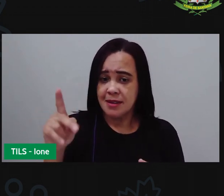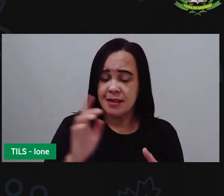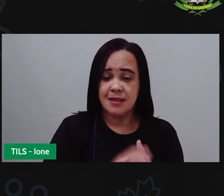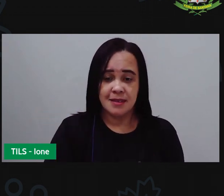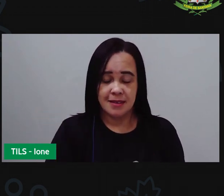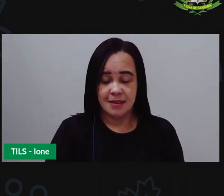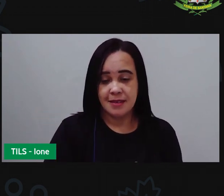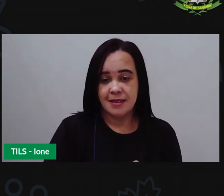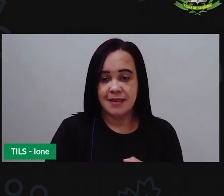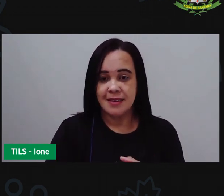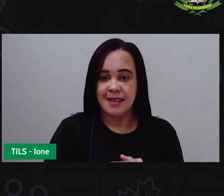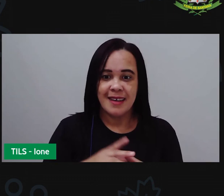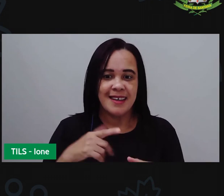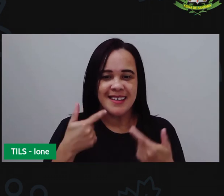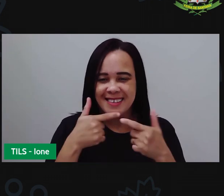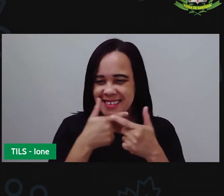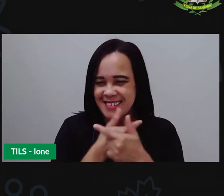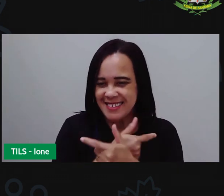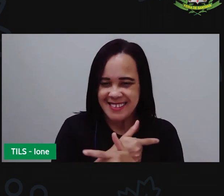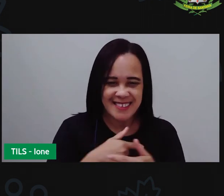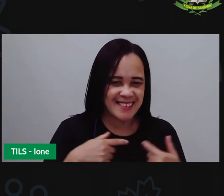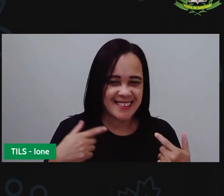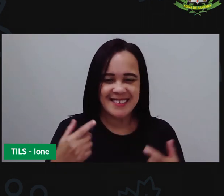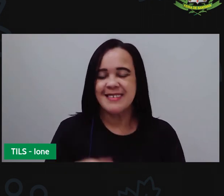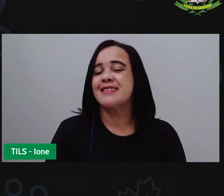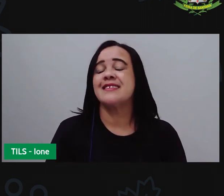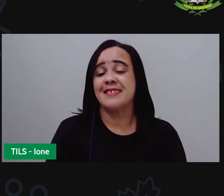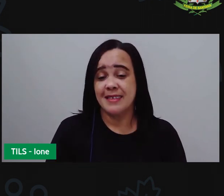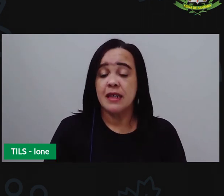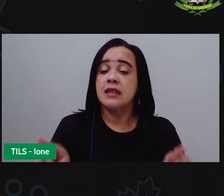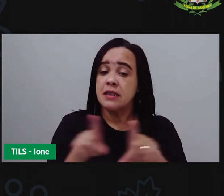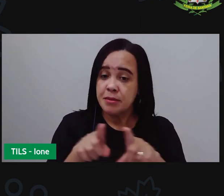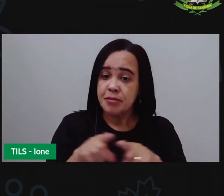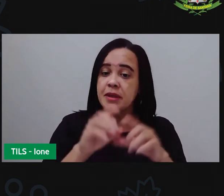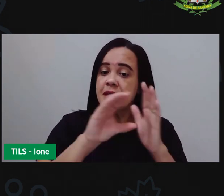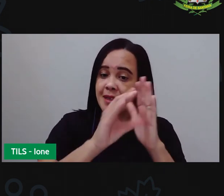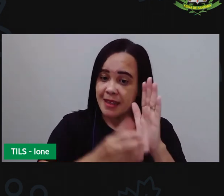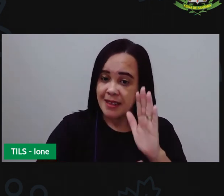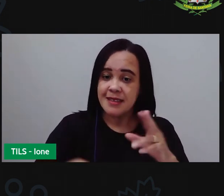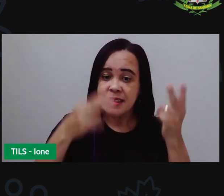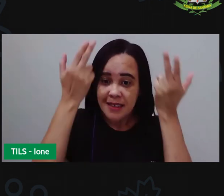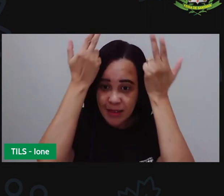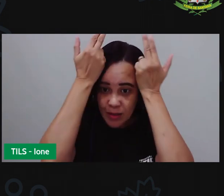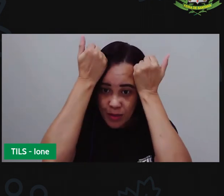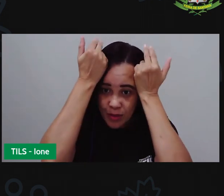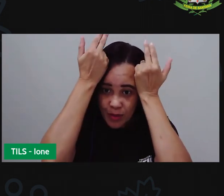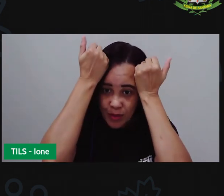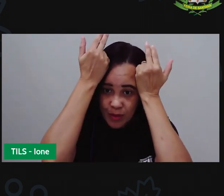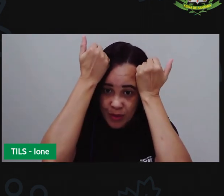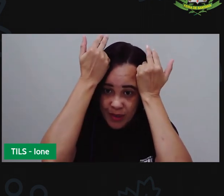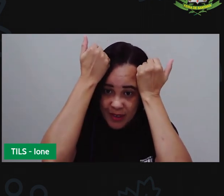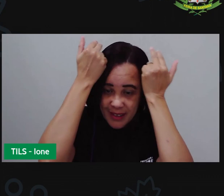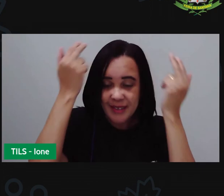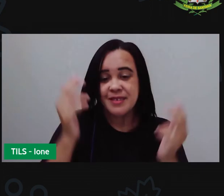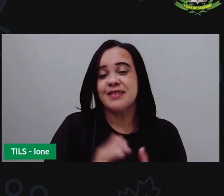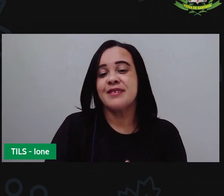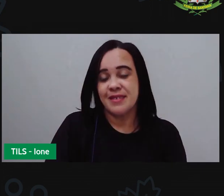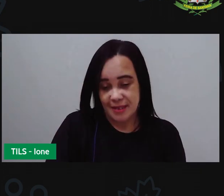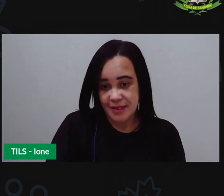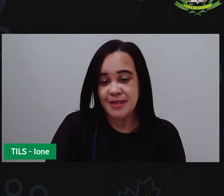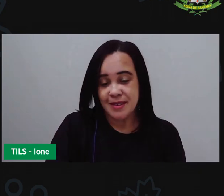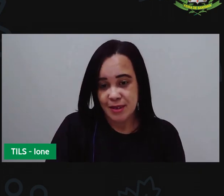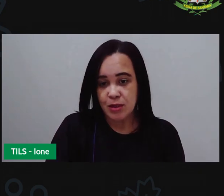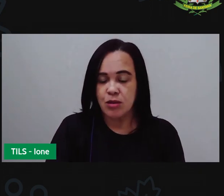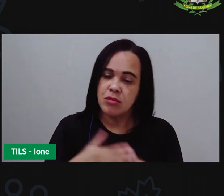risana, viu características do coelho e também durante a aula a gente conseguiu